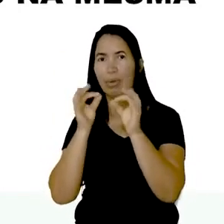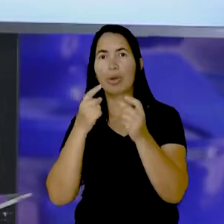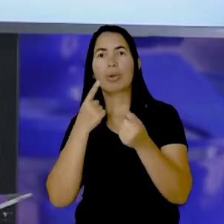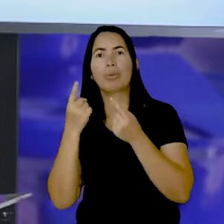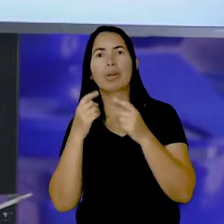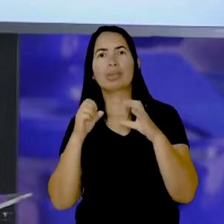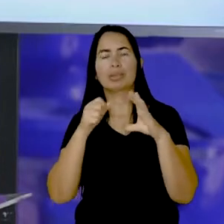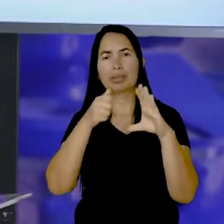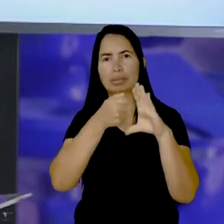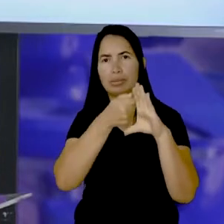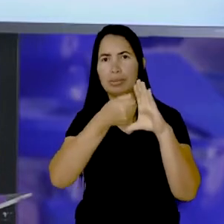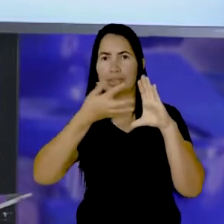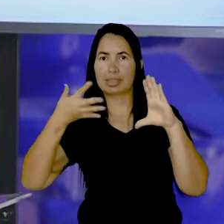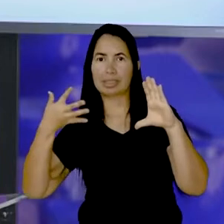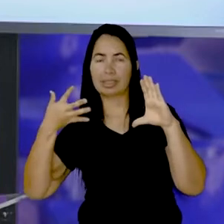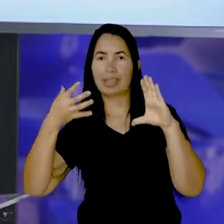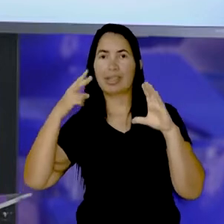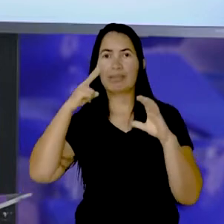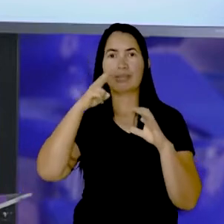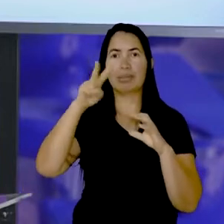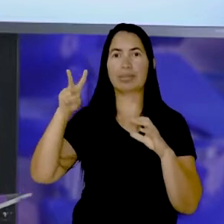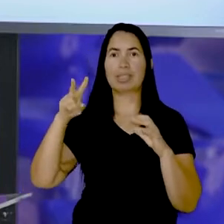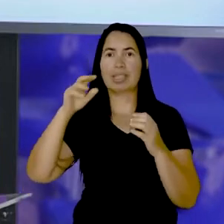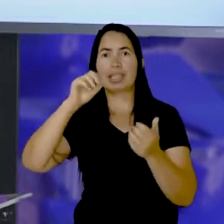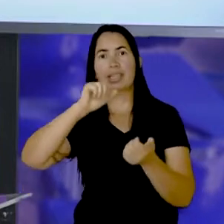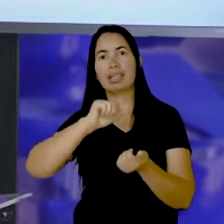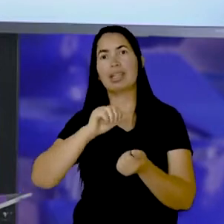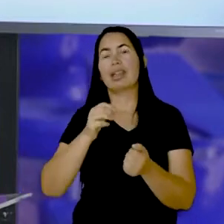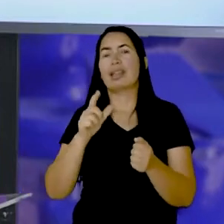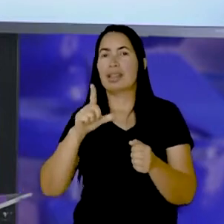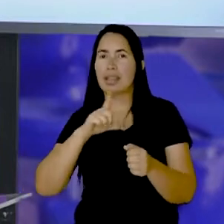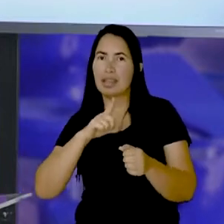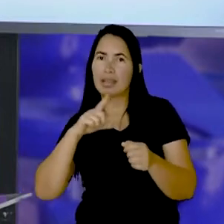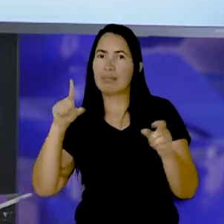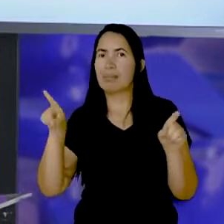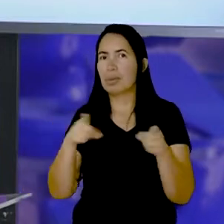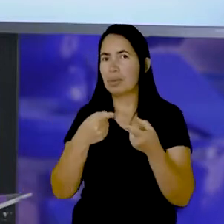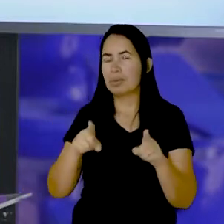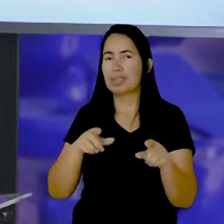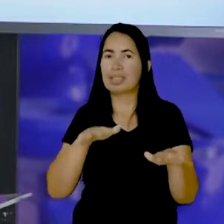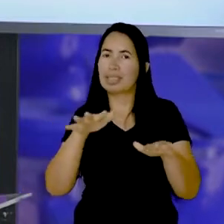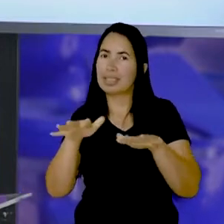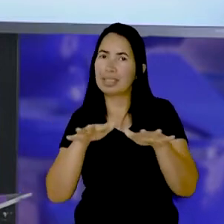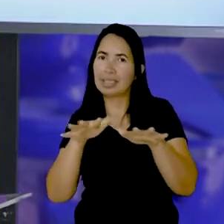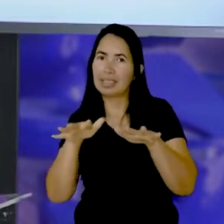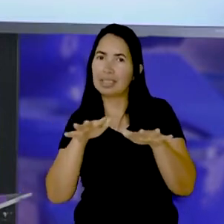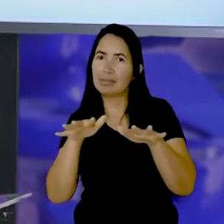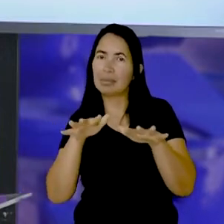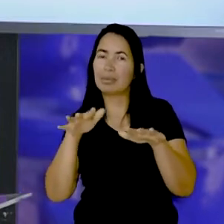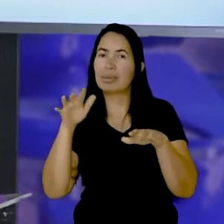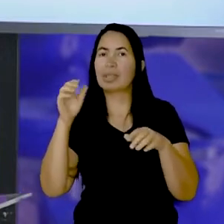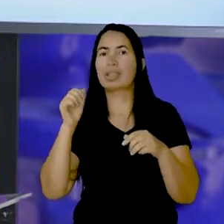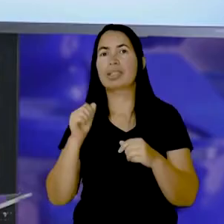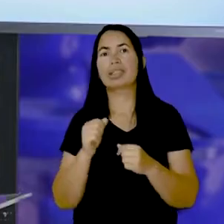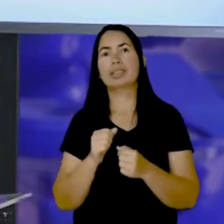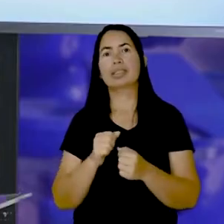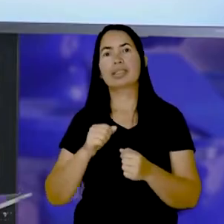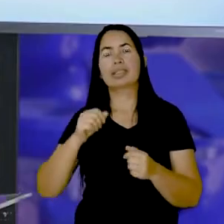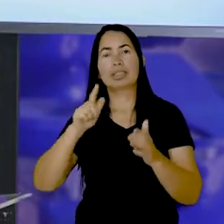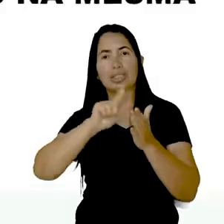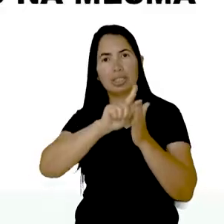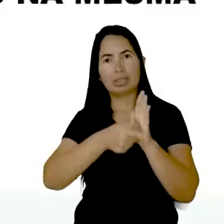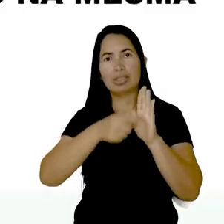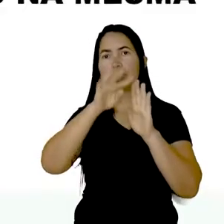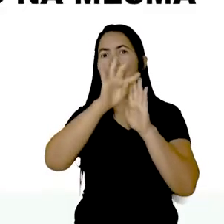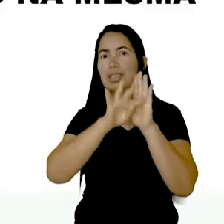características Nós vimos que envolvem musicalidade Envolve ritmo E também É um gênero